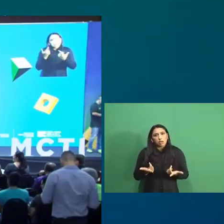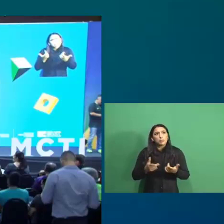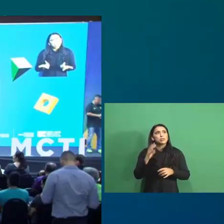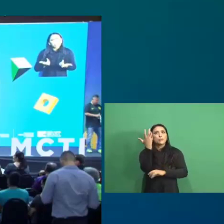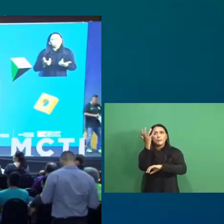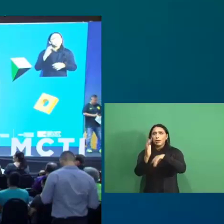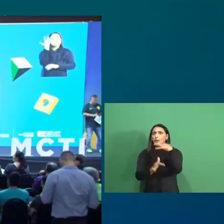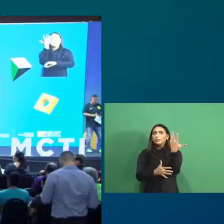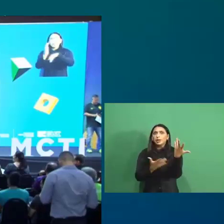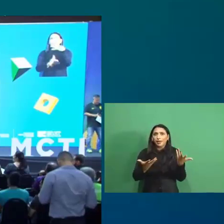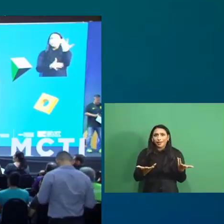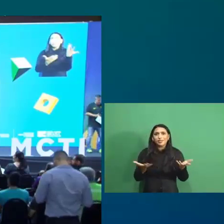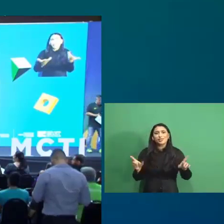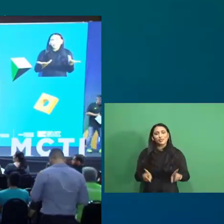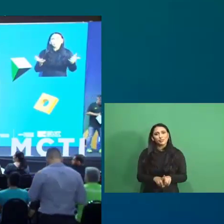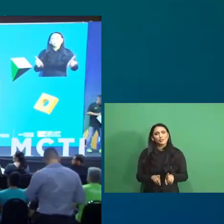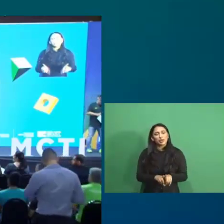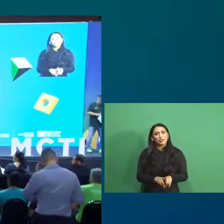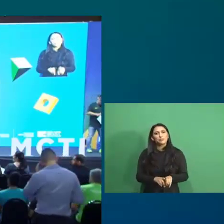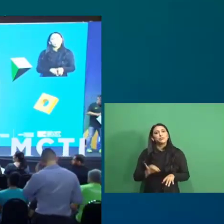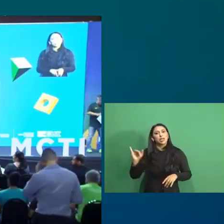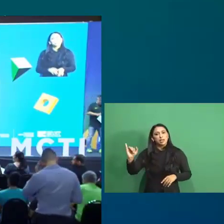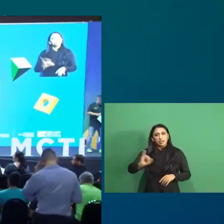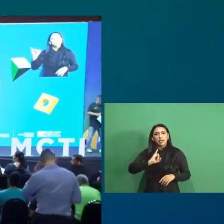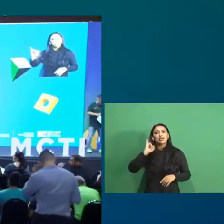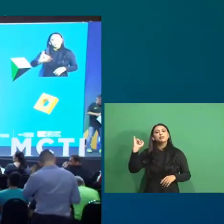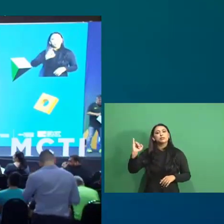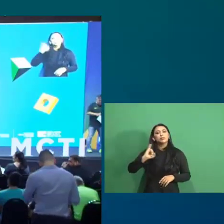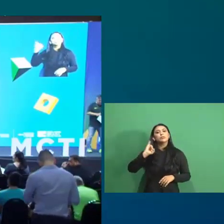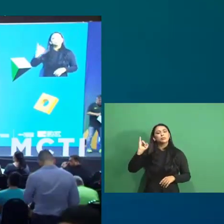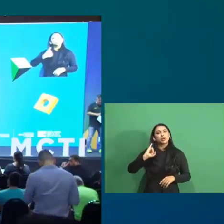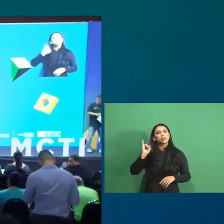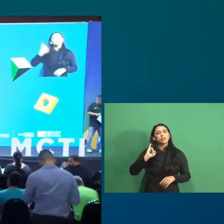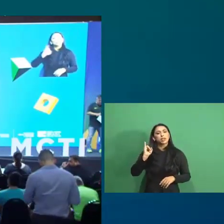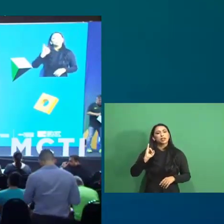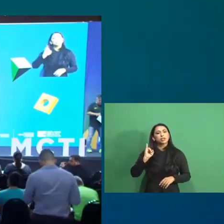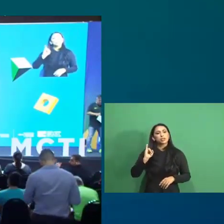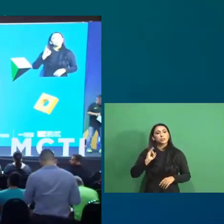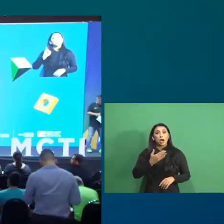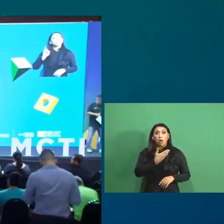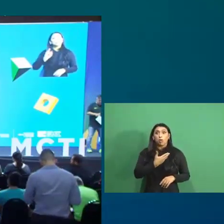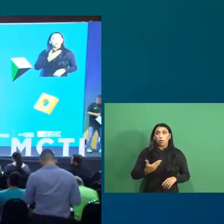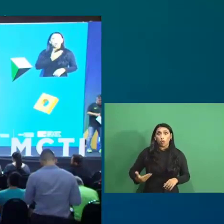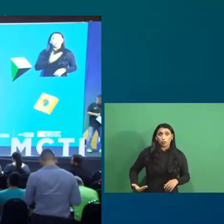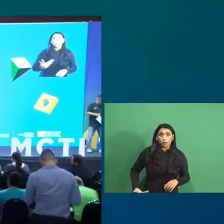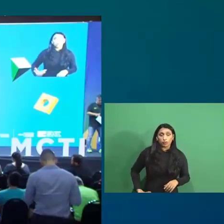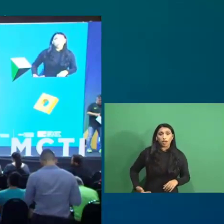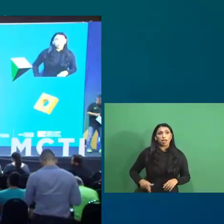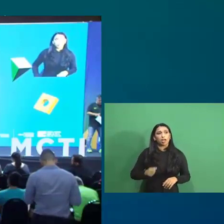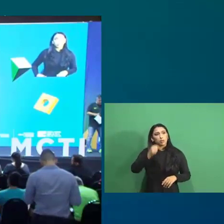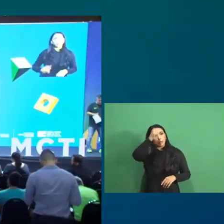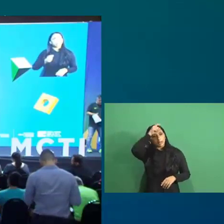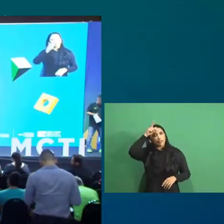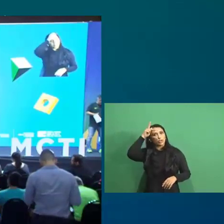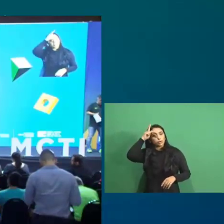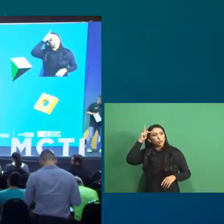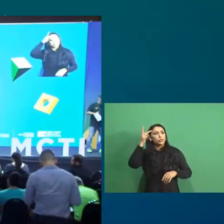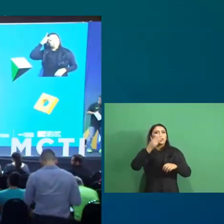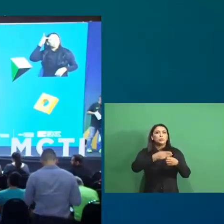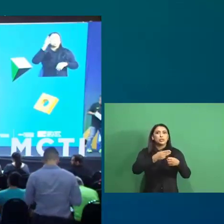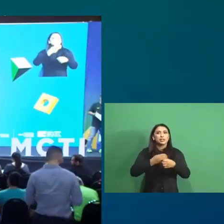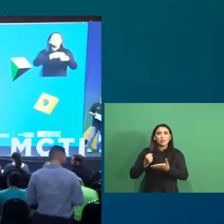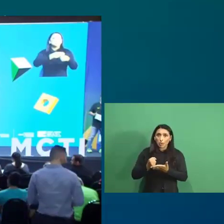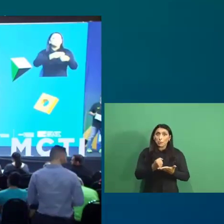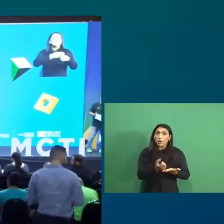ambiente e tudo mais. E isso passa a ser importante até para governos apoiarem vocês, prefeituras, municípios e tal.